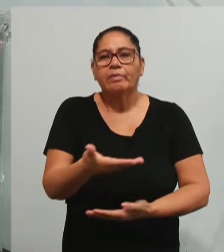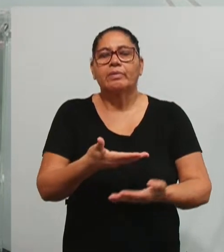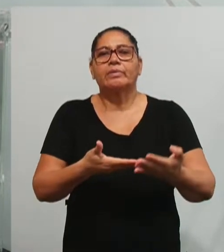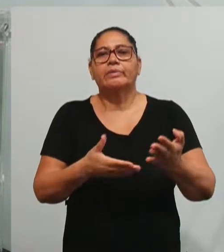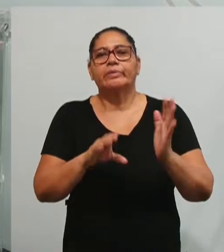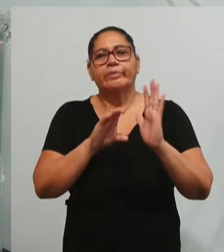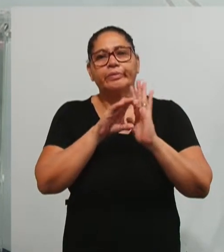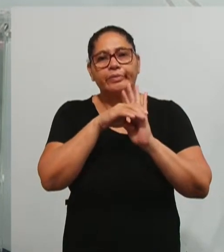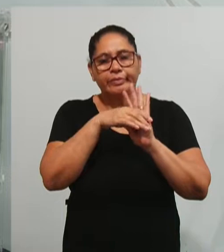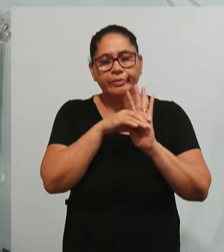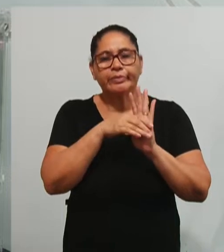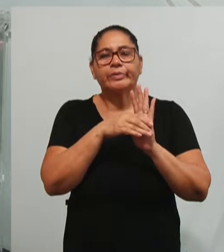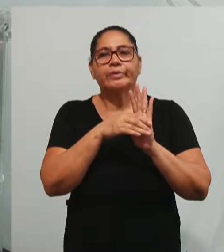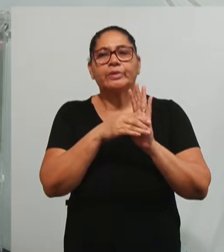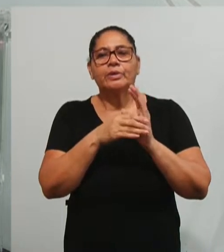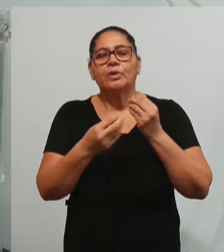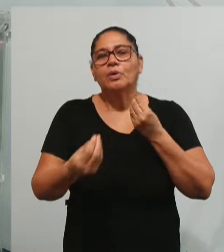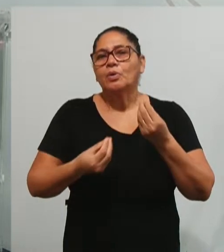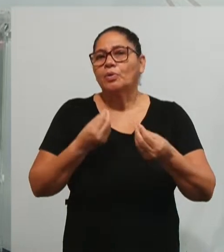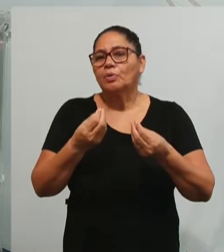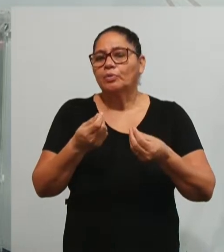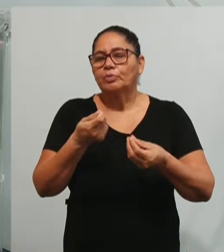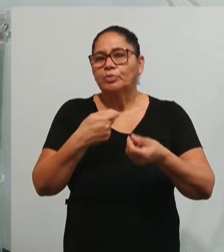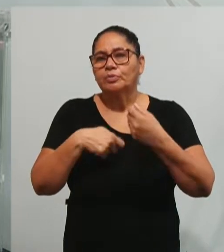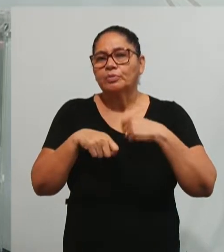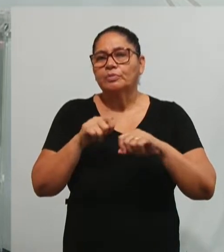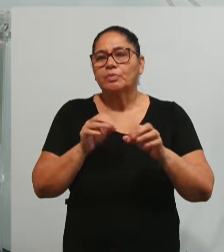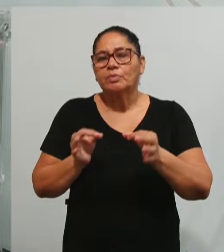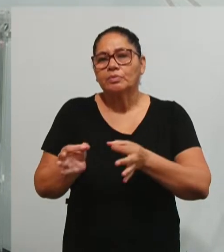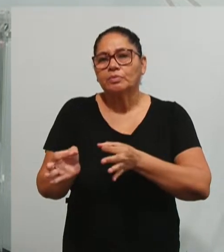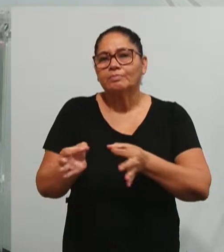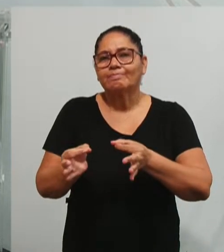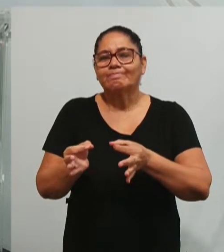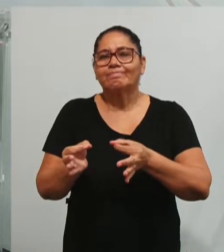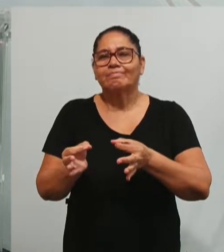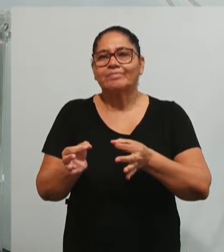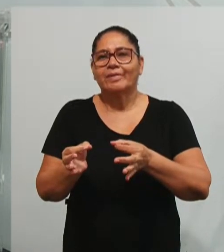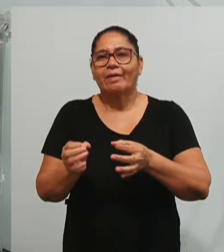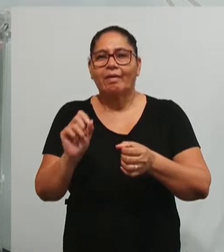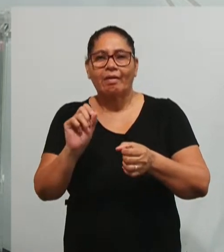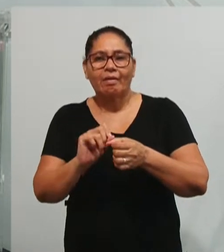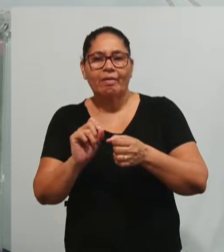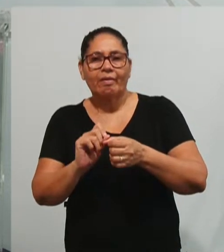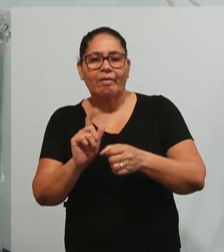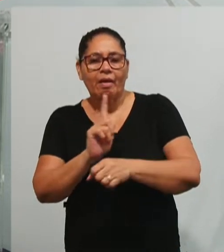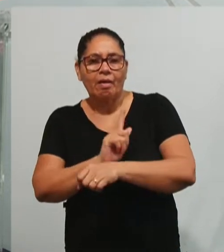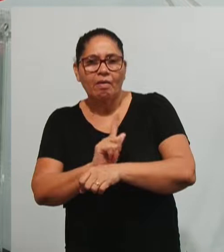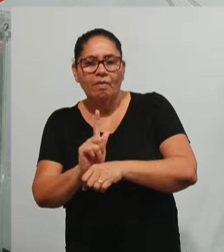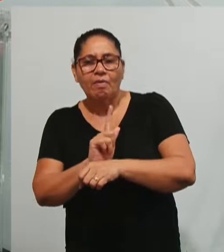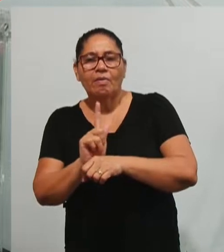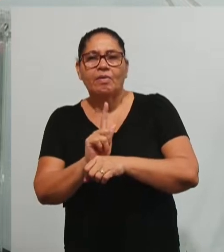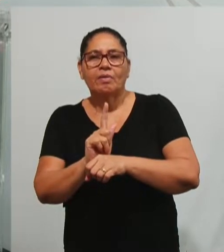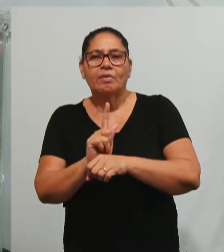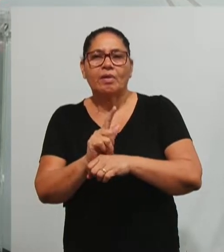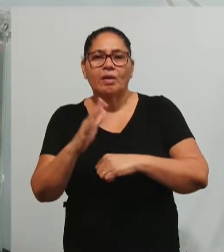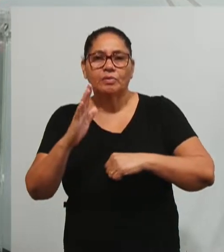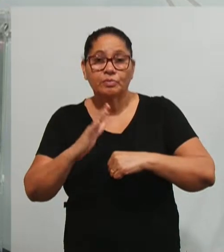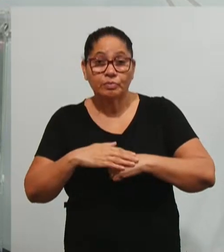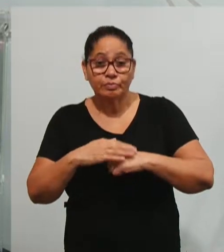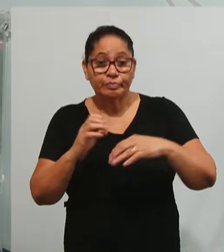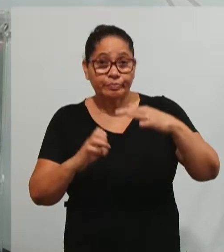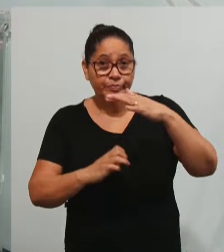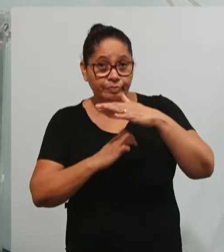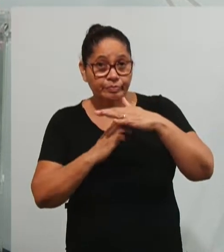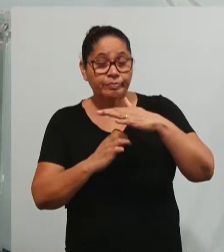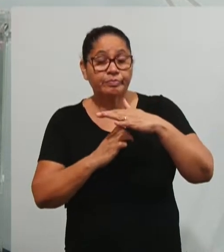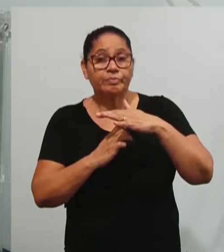conceitos sobre como administrar, como organizar, gerir uma ação dentro de uma empresa,